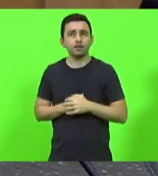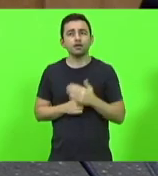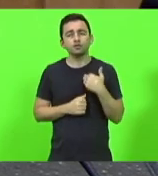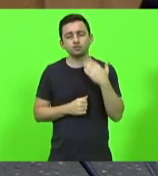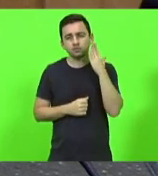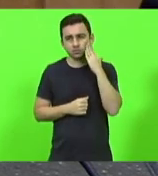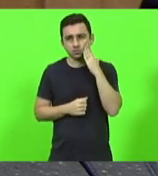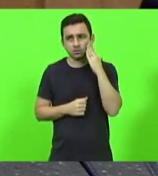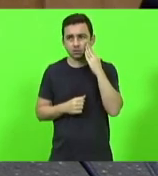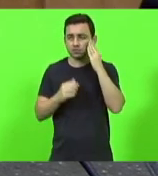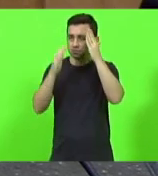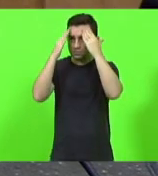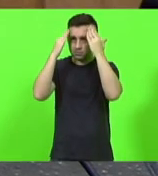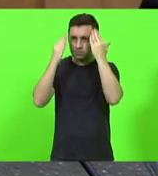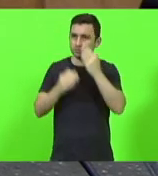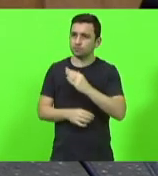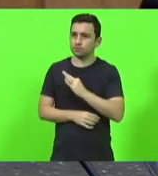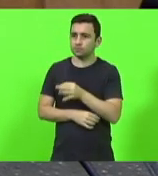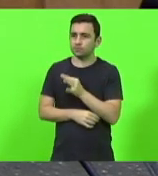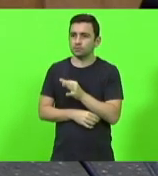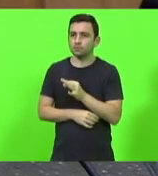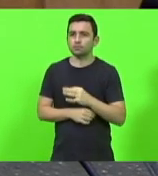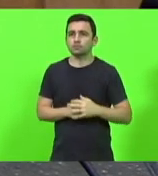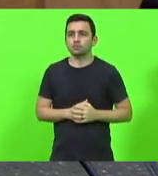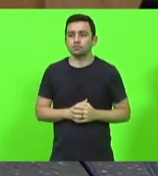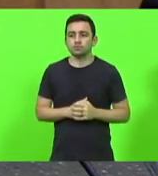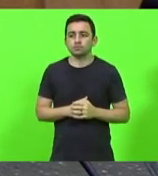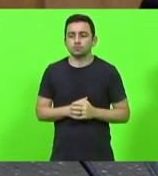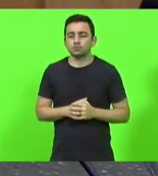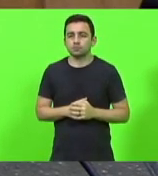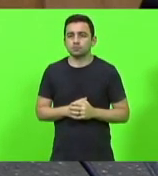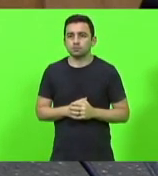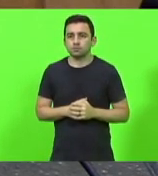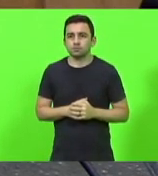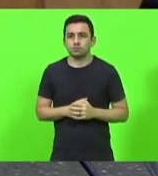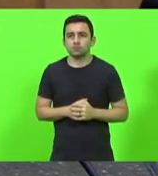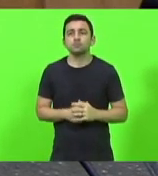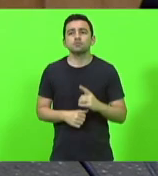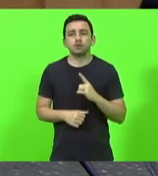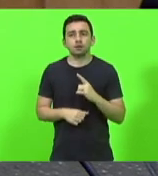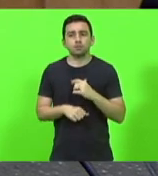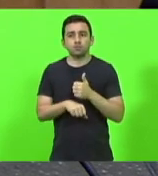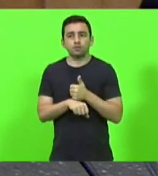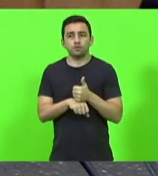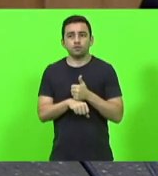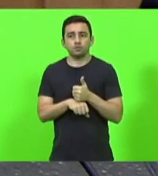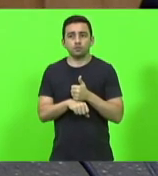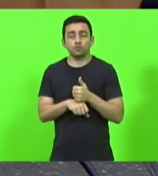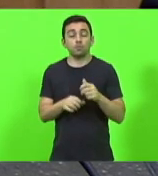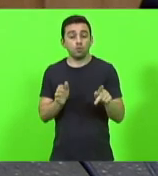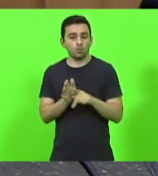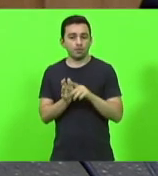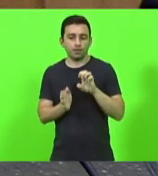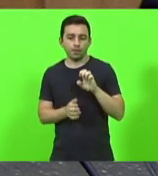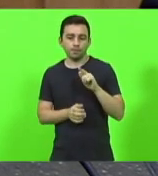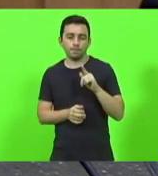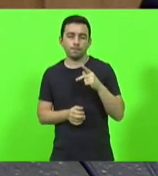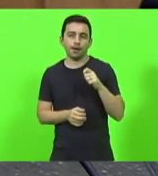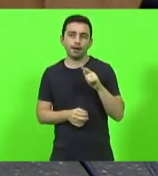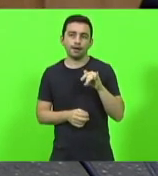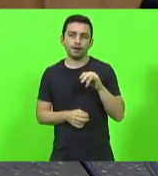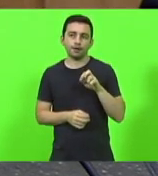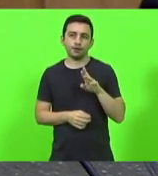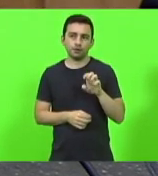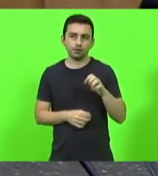deputado José Milton, vossa excelência, tem lá hoje um profissional da IPAGRE que está trabalhando